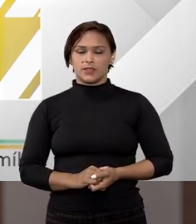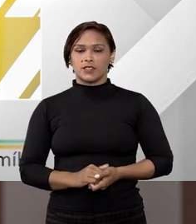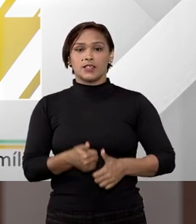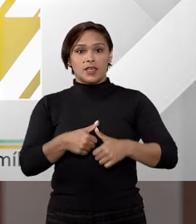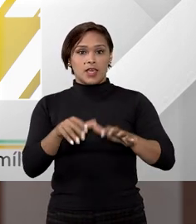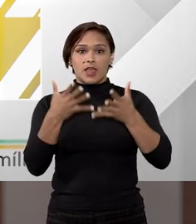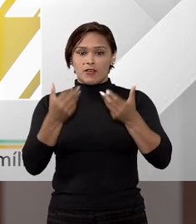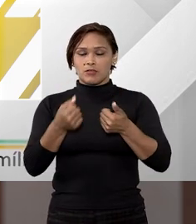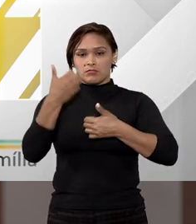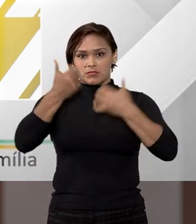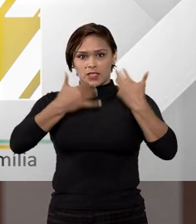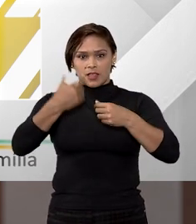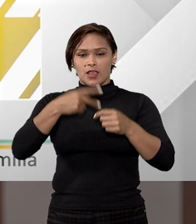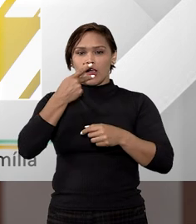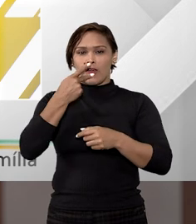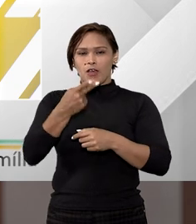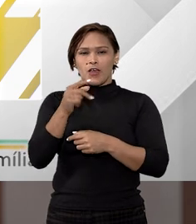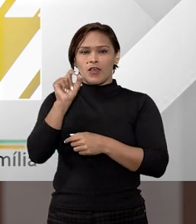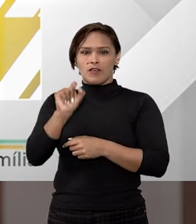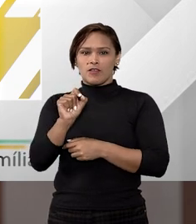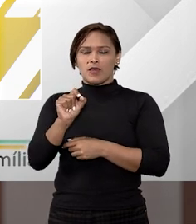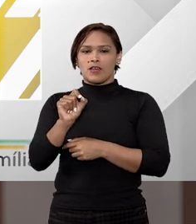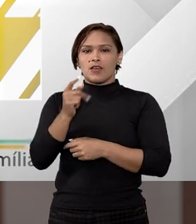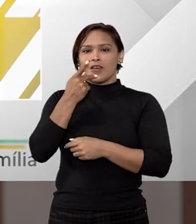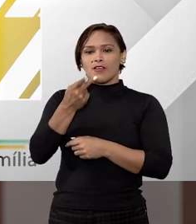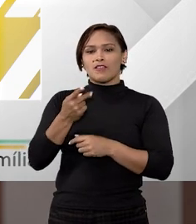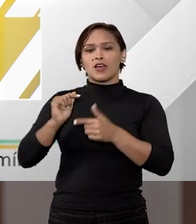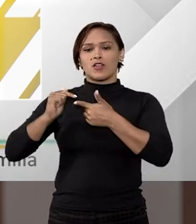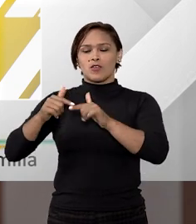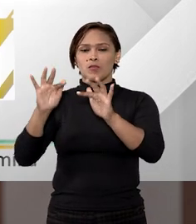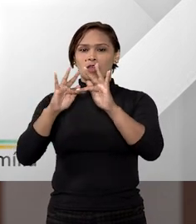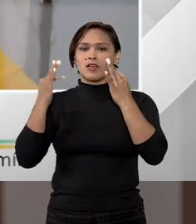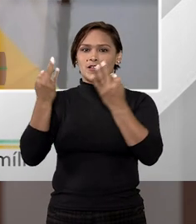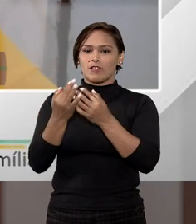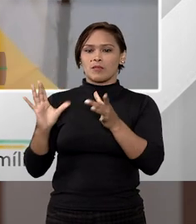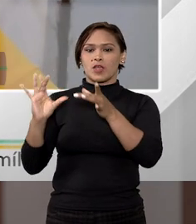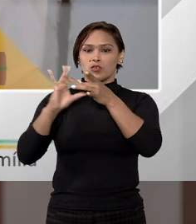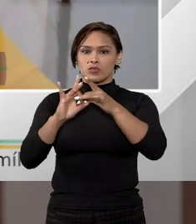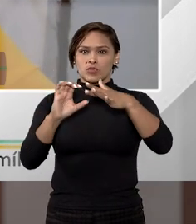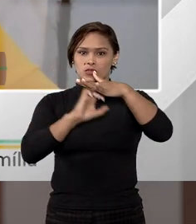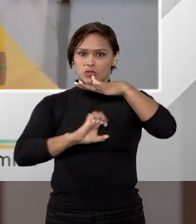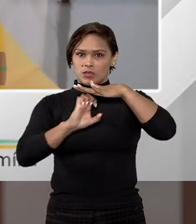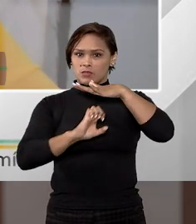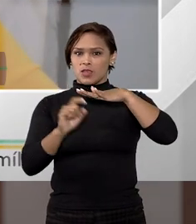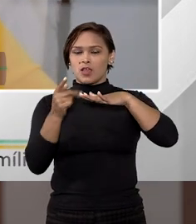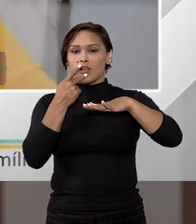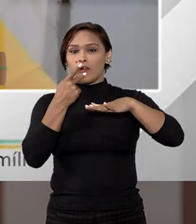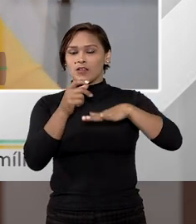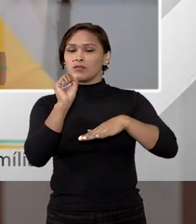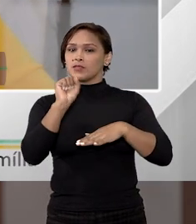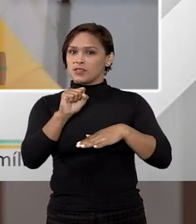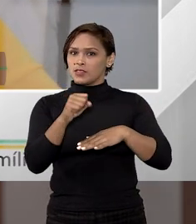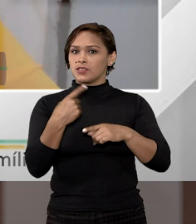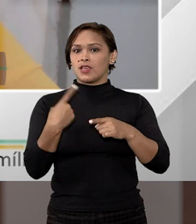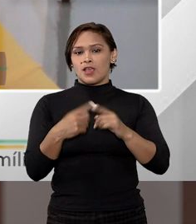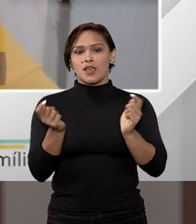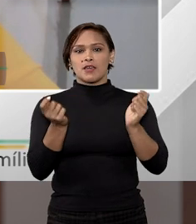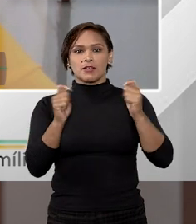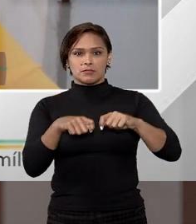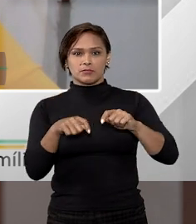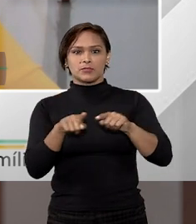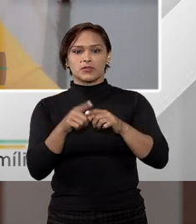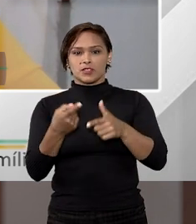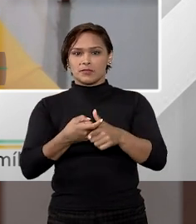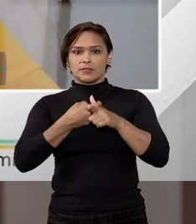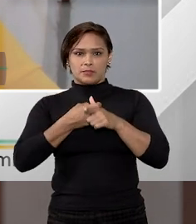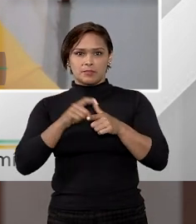Então, quando nós falamos que, quando a gente fala dos bens de família dos sócios da empresa, nós falamos que sim, é possível